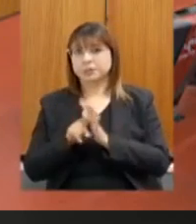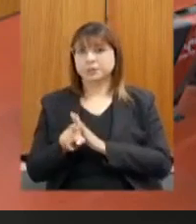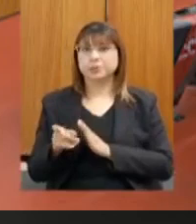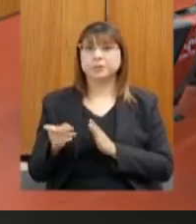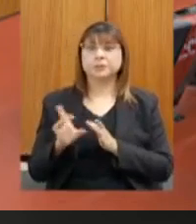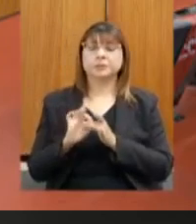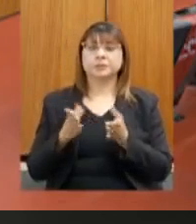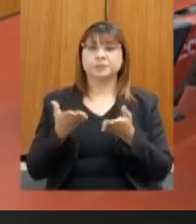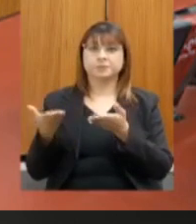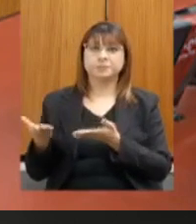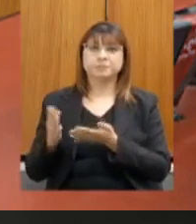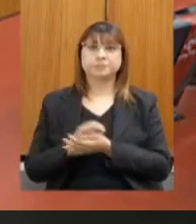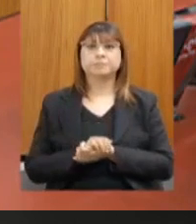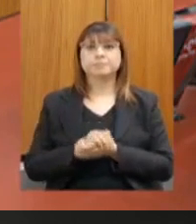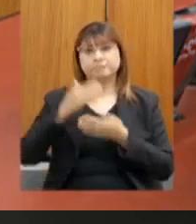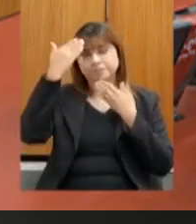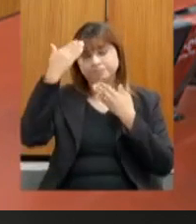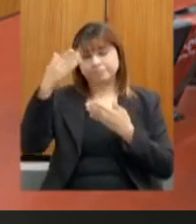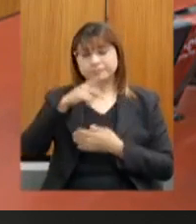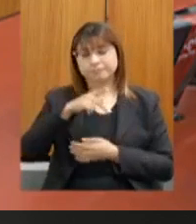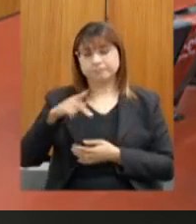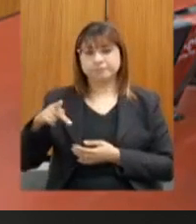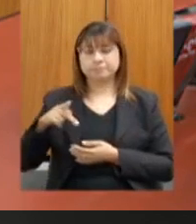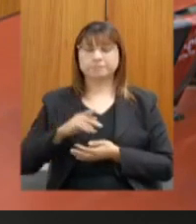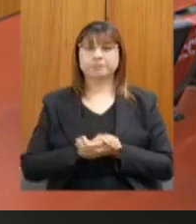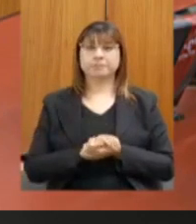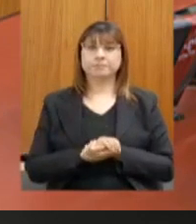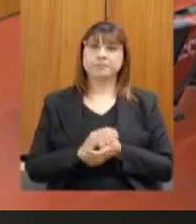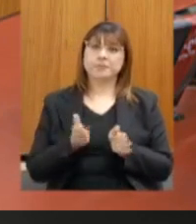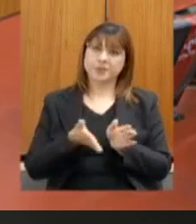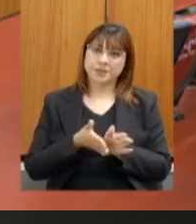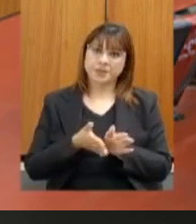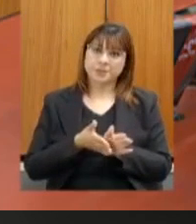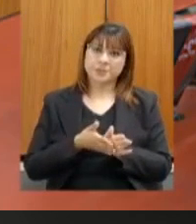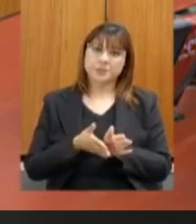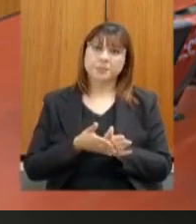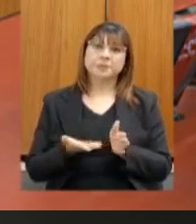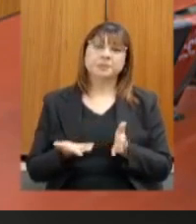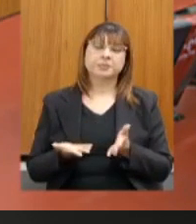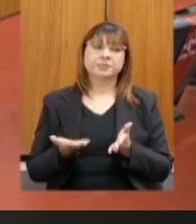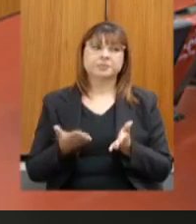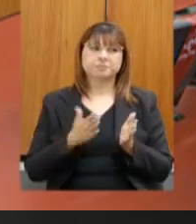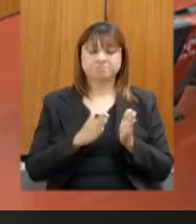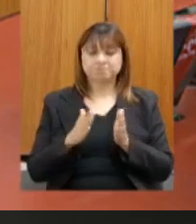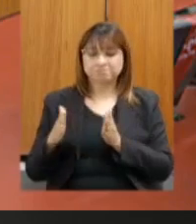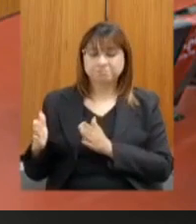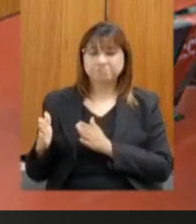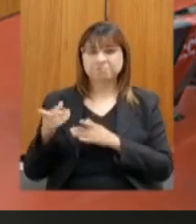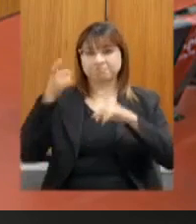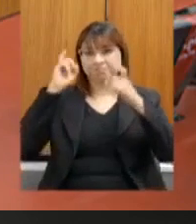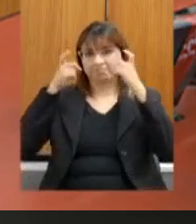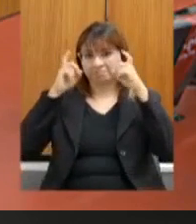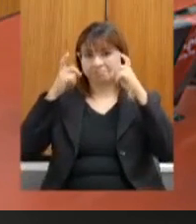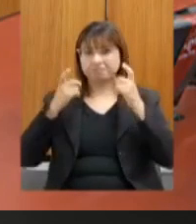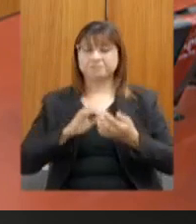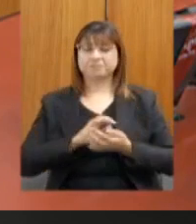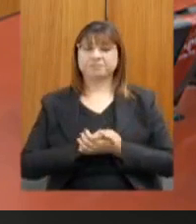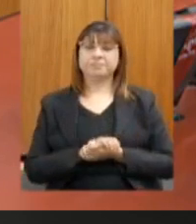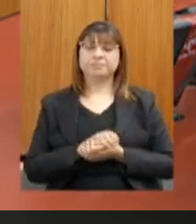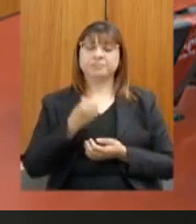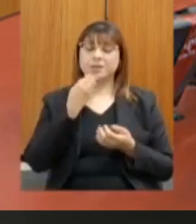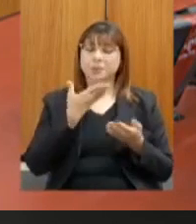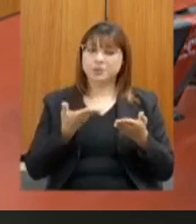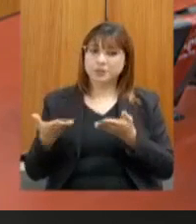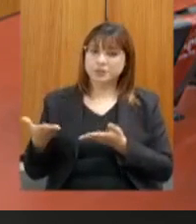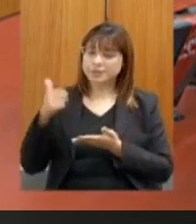Henrique. Muito obrigado, senhor presidente, parabéns pela condução dessa reunião. Muito bem